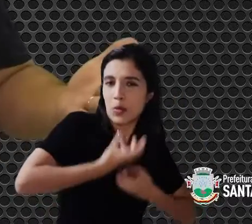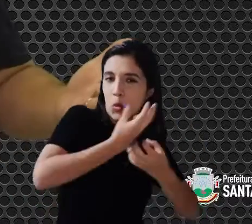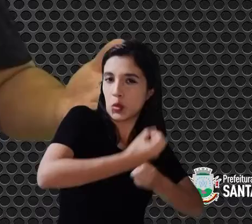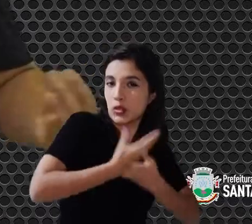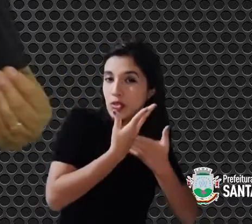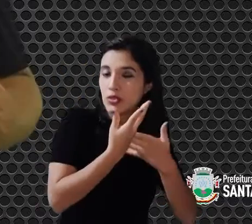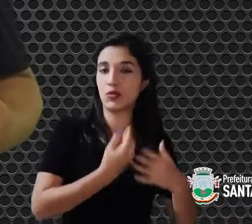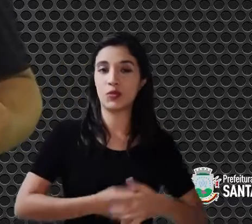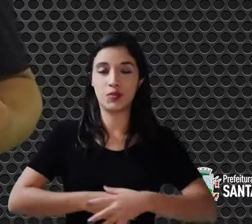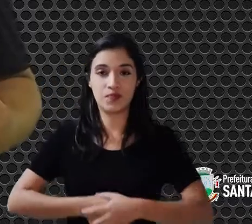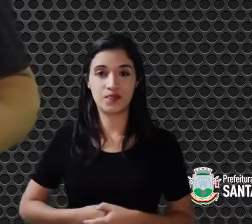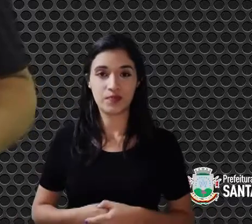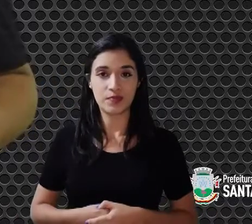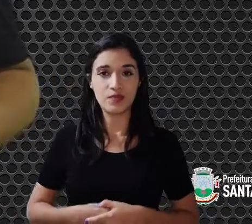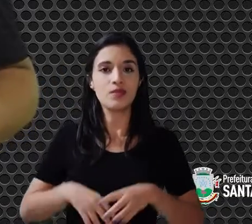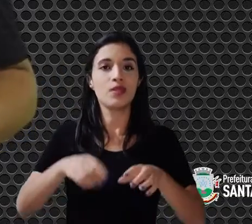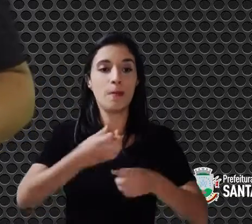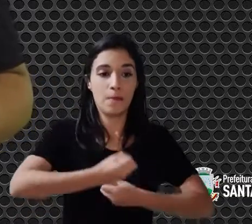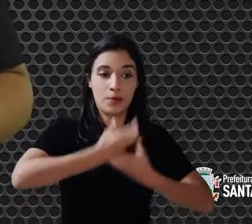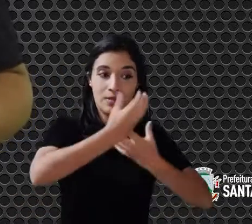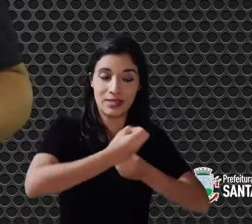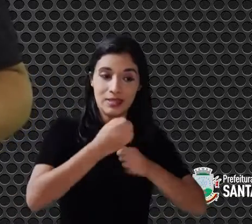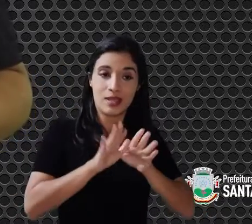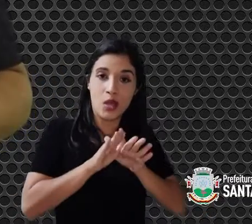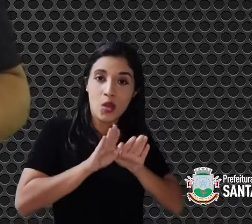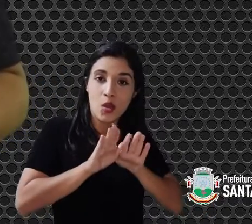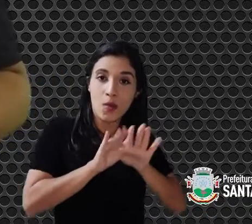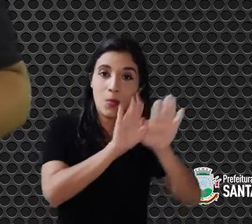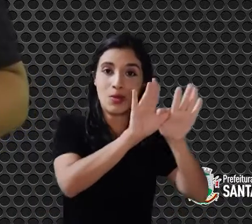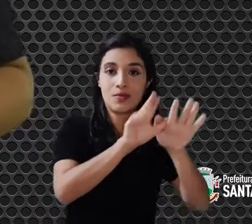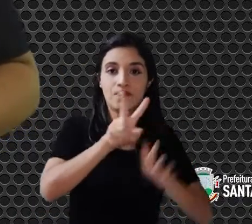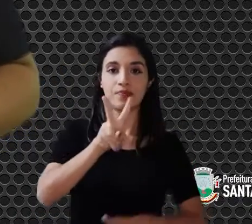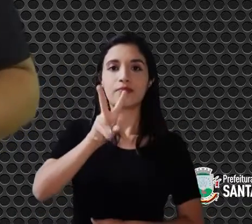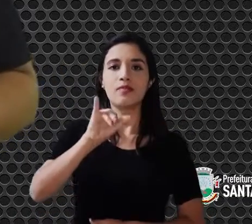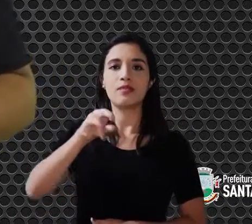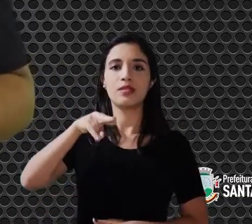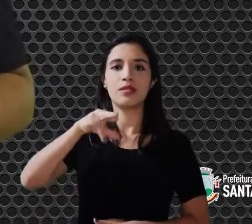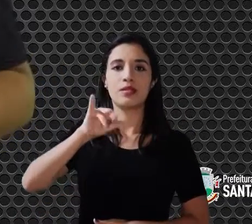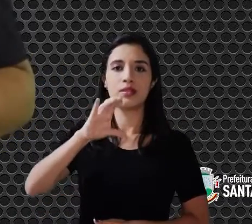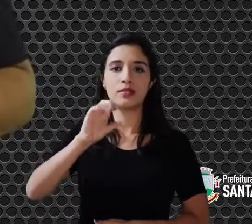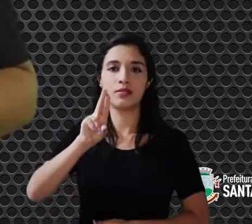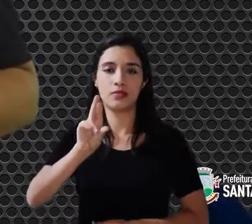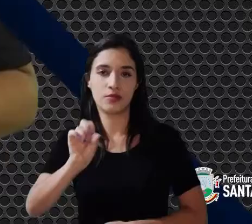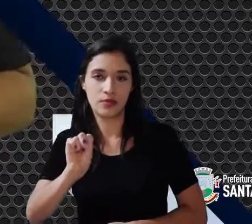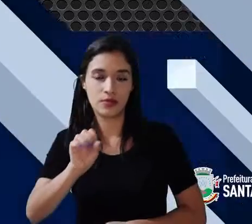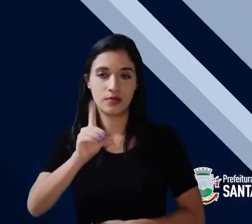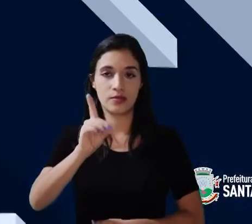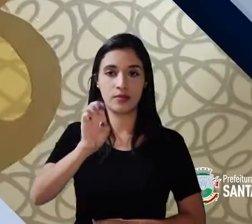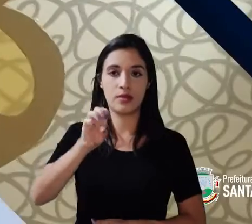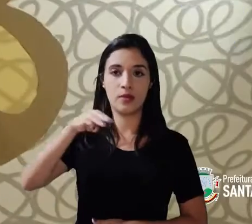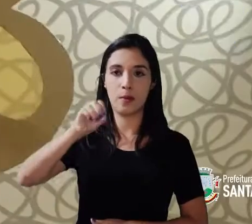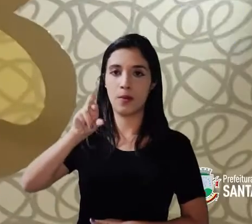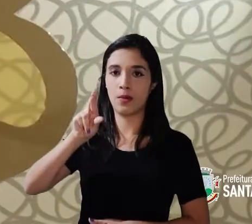um espetáculo poético, com a poesia As Borboletas, de Vinícius de Moraes.